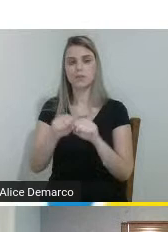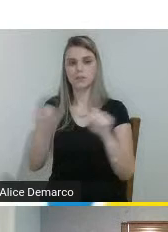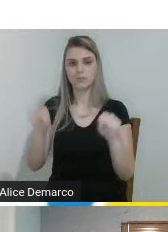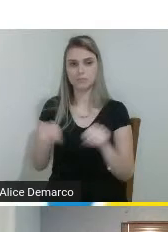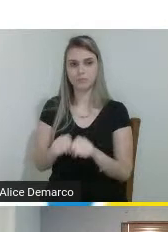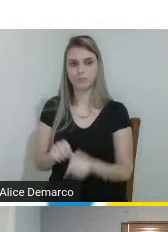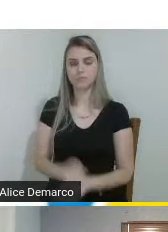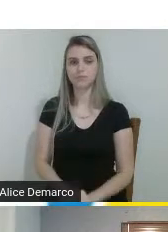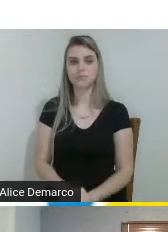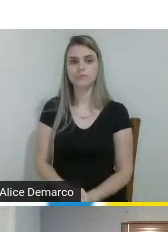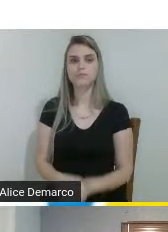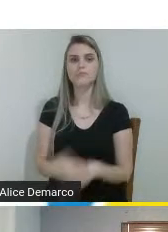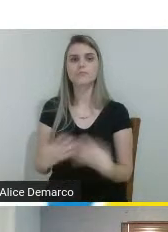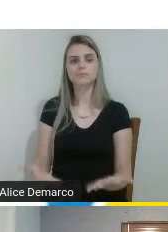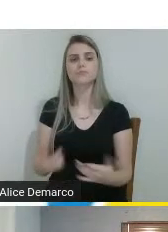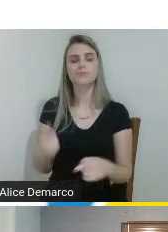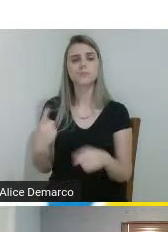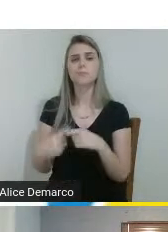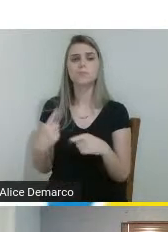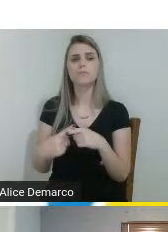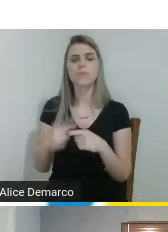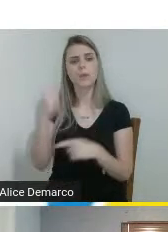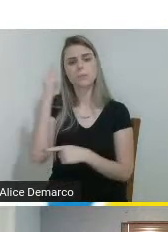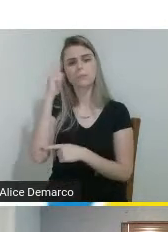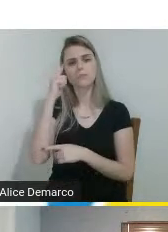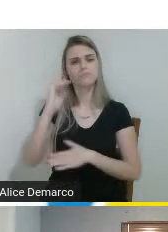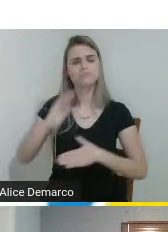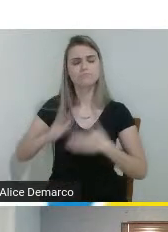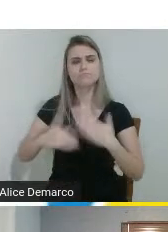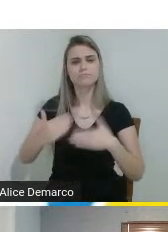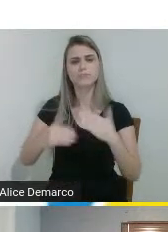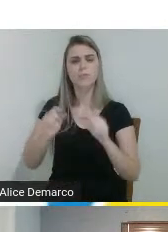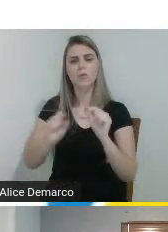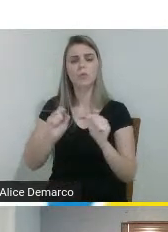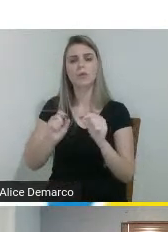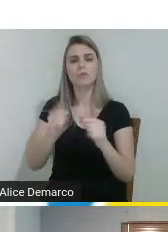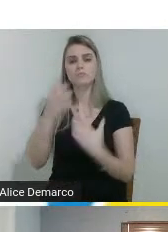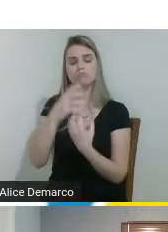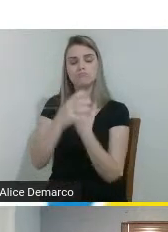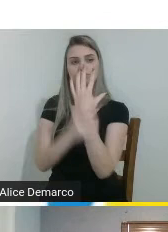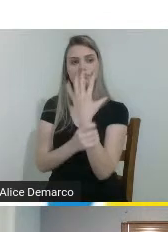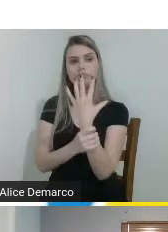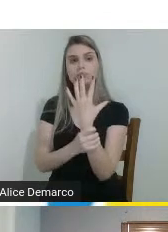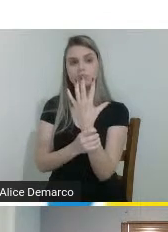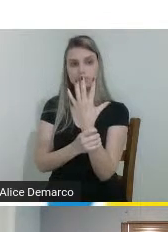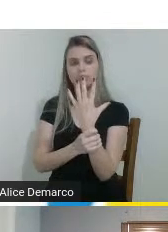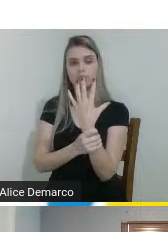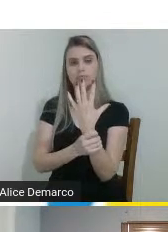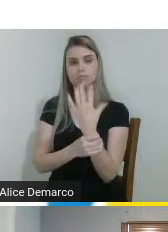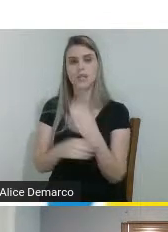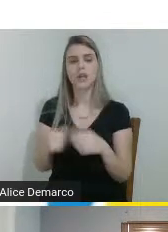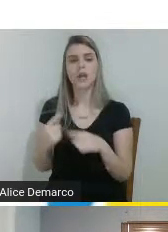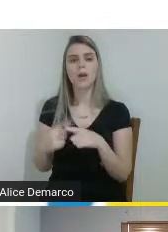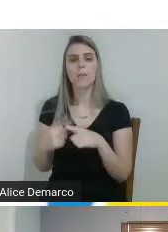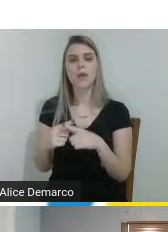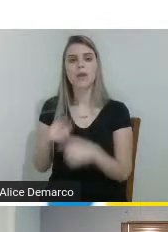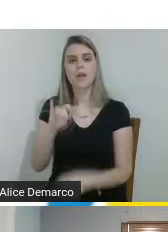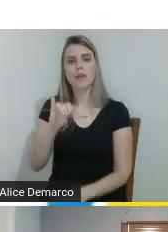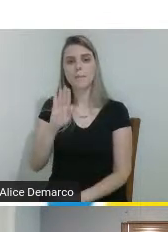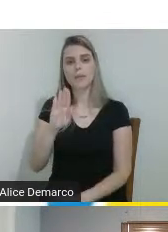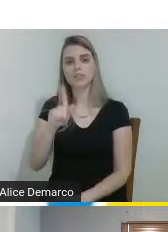bom, por que que a gente pensou em desenvolver uma prótese de mão biônica? Segundo o IBGE, no ano de